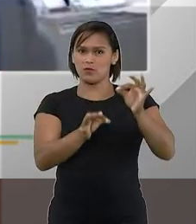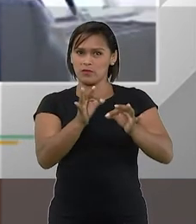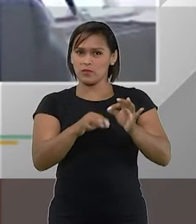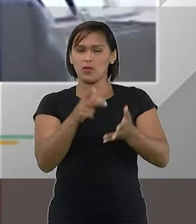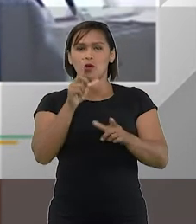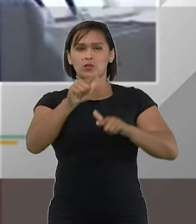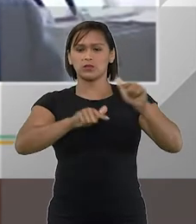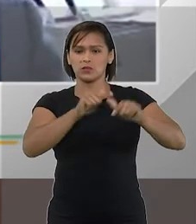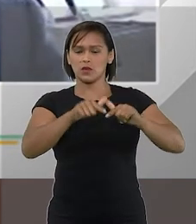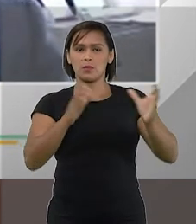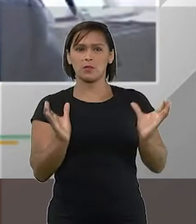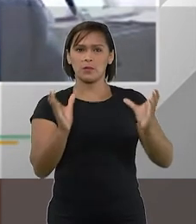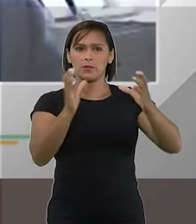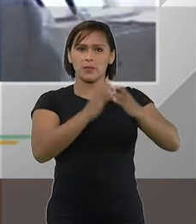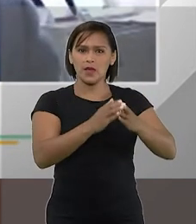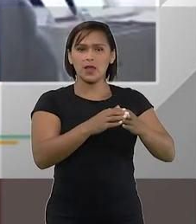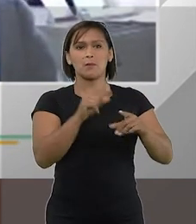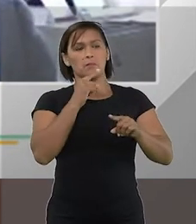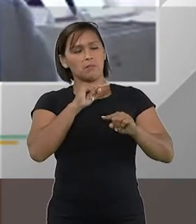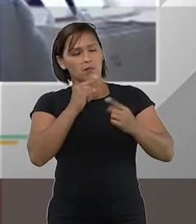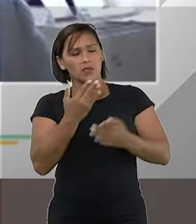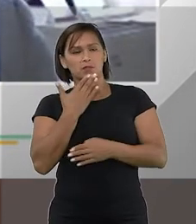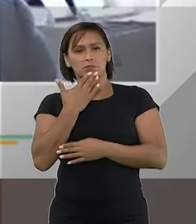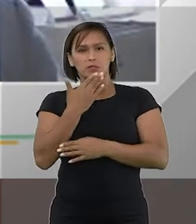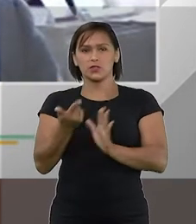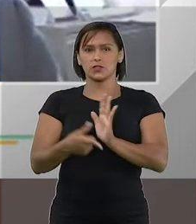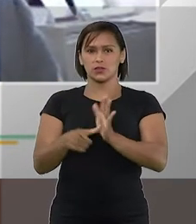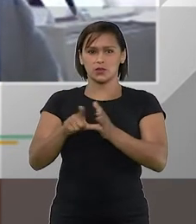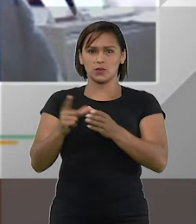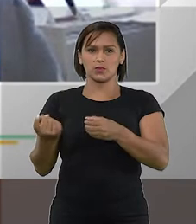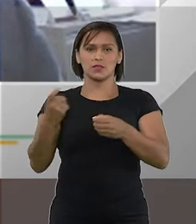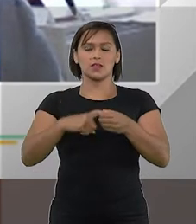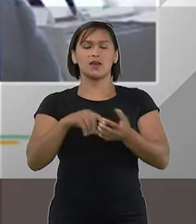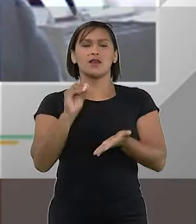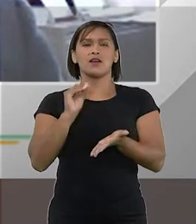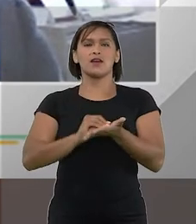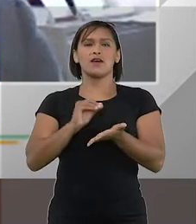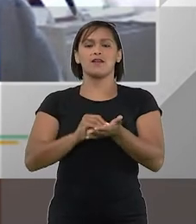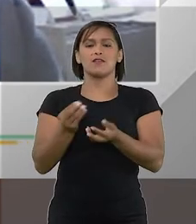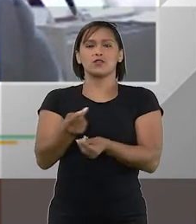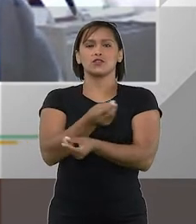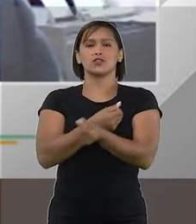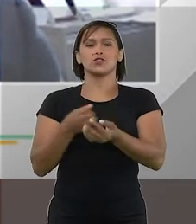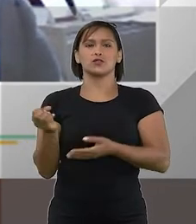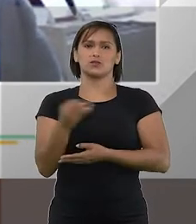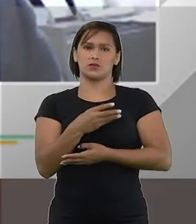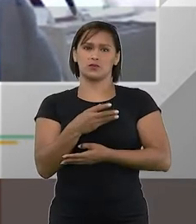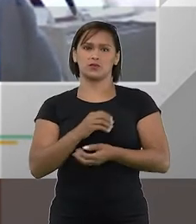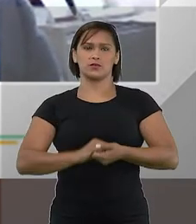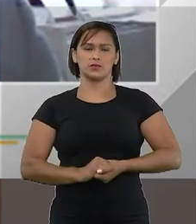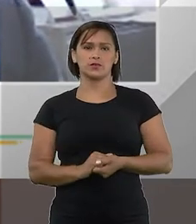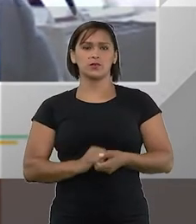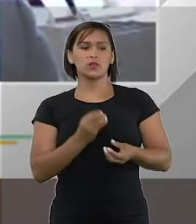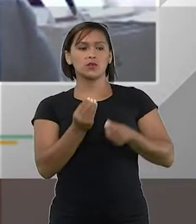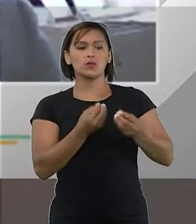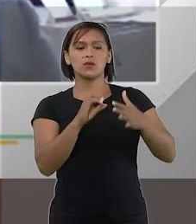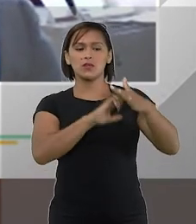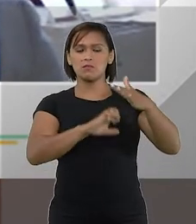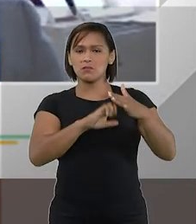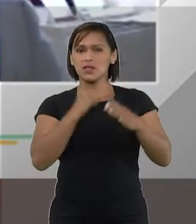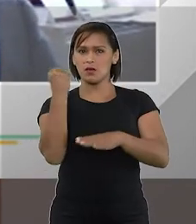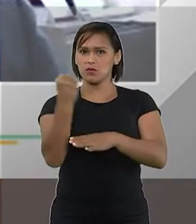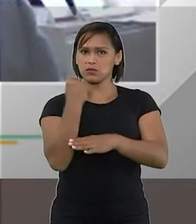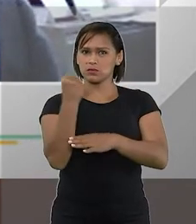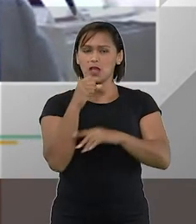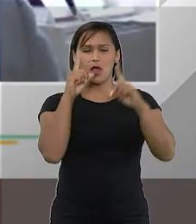apesar da empresa ter pedido recuperação judicial, é a ausência de dinheiro novo. Quando a empresa está